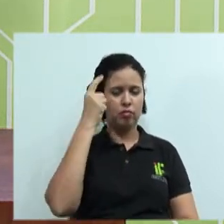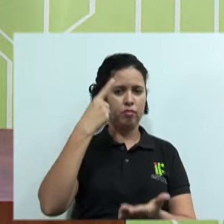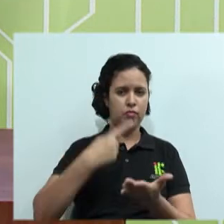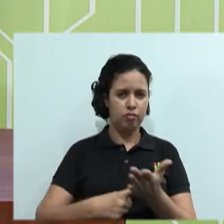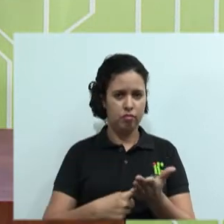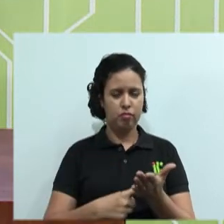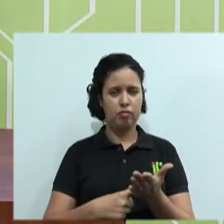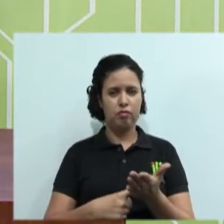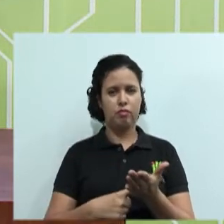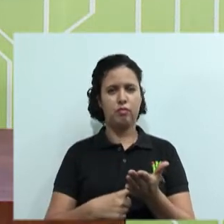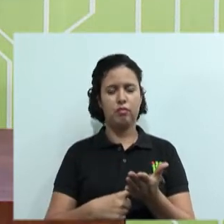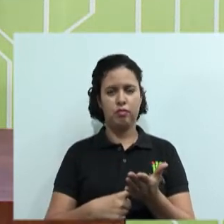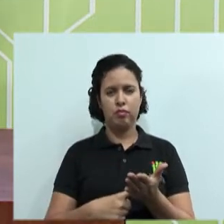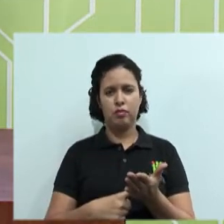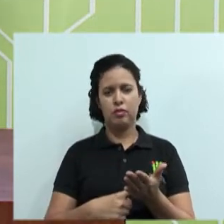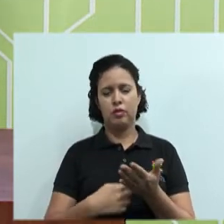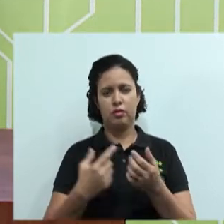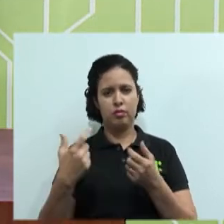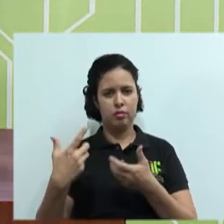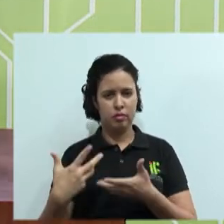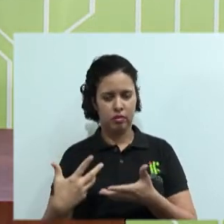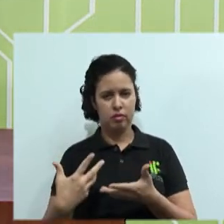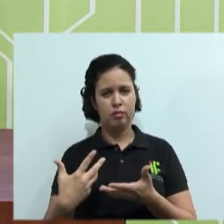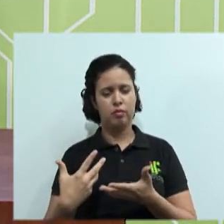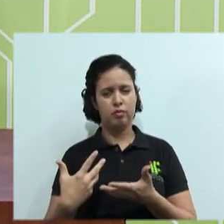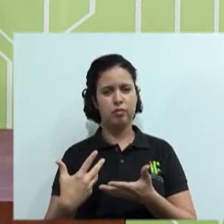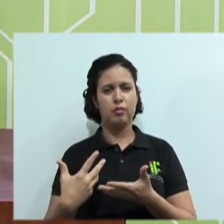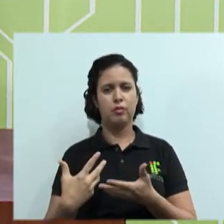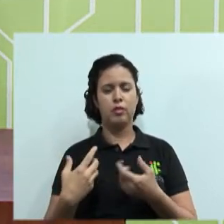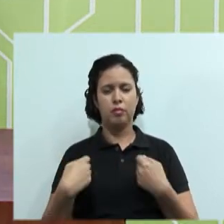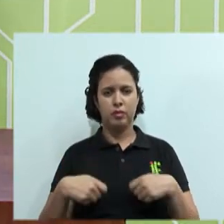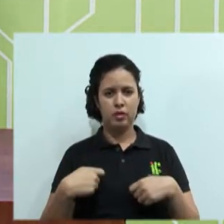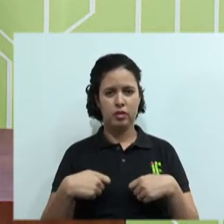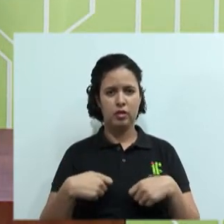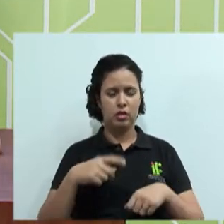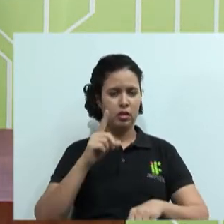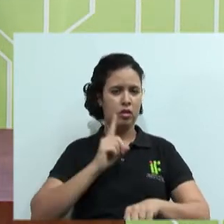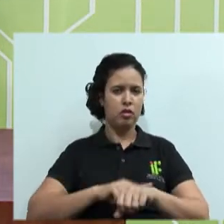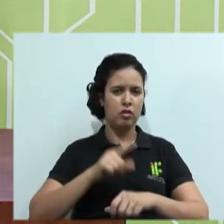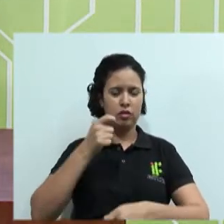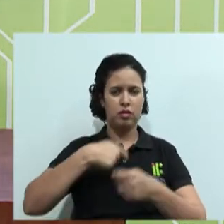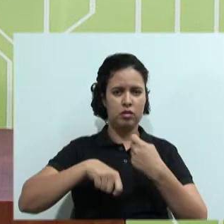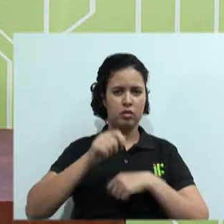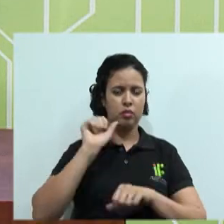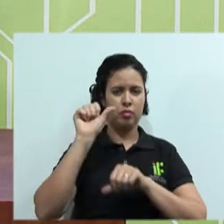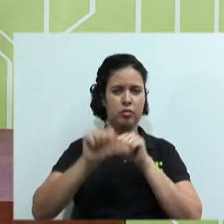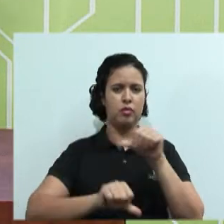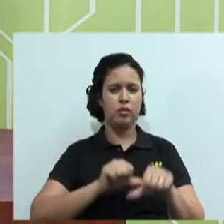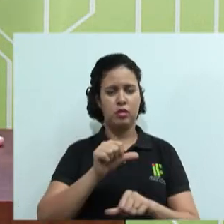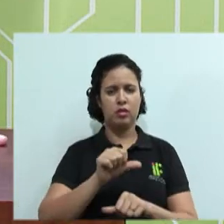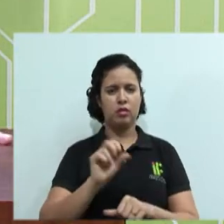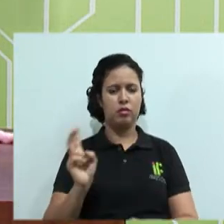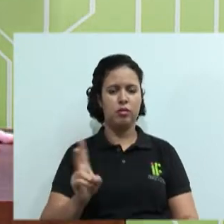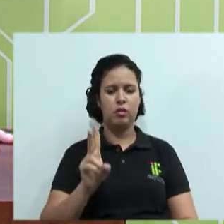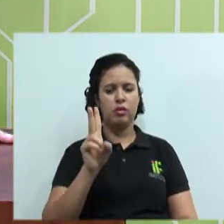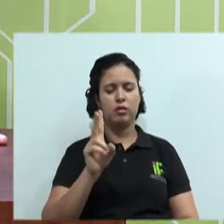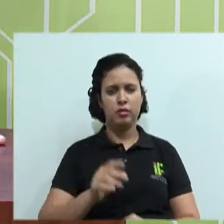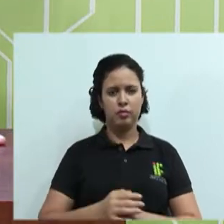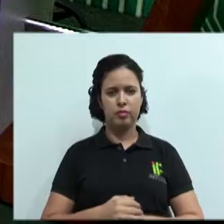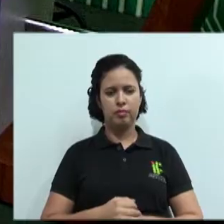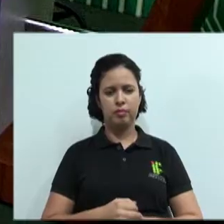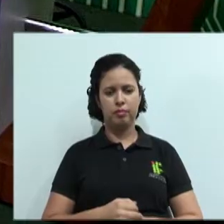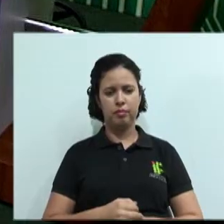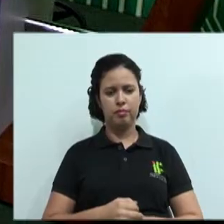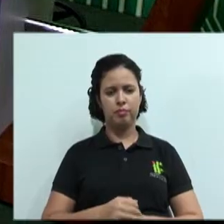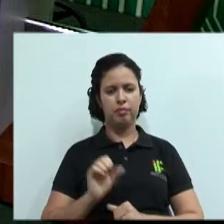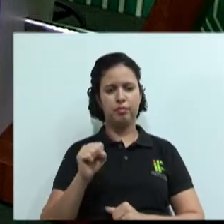se você diz que algo vai ser X, vai ser X. Não tem como você chegar na hora da negociação e querer mudar o preço, né, professor Alberto? Com